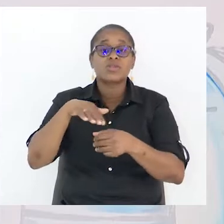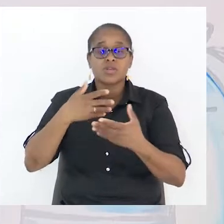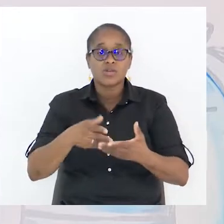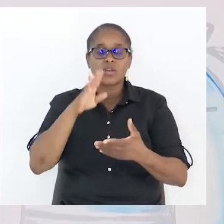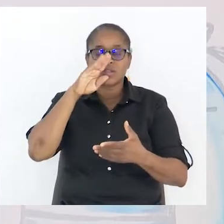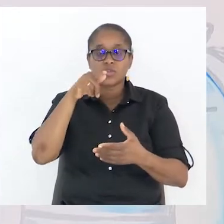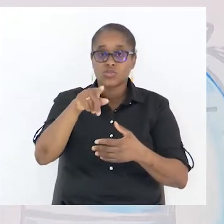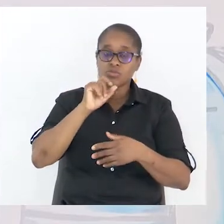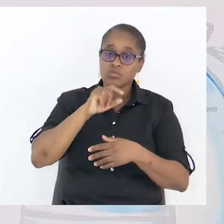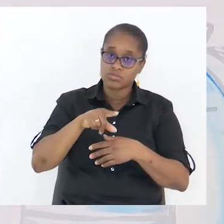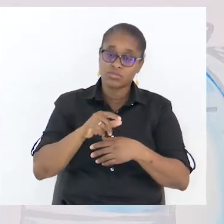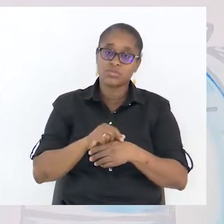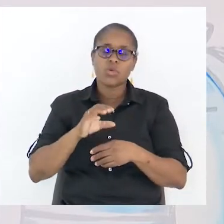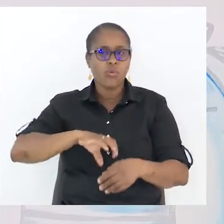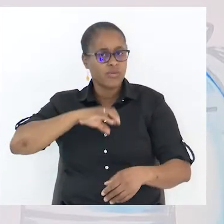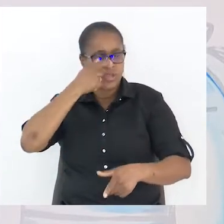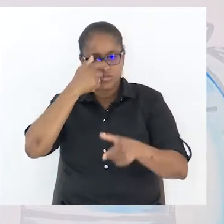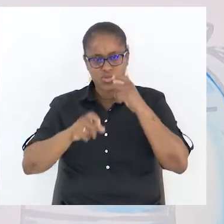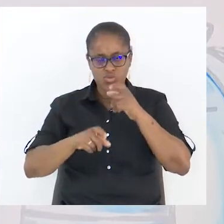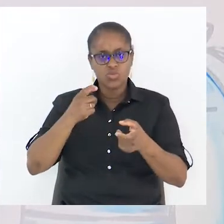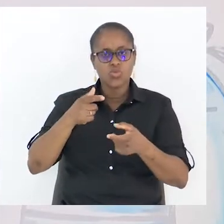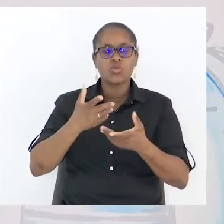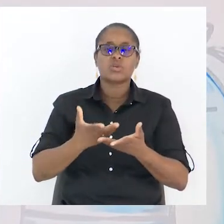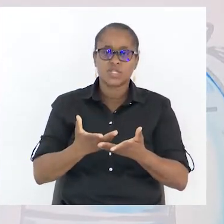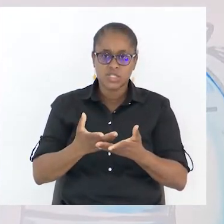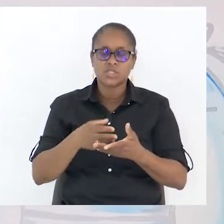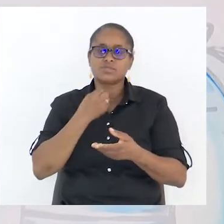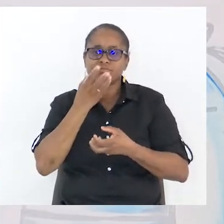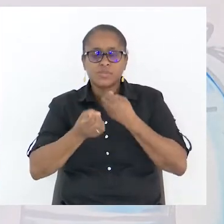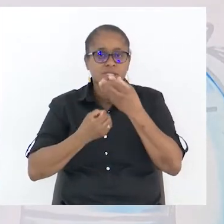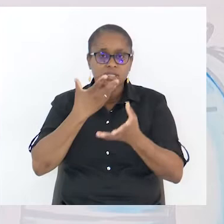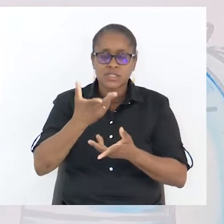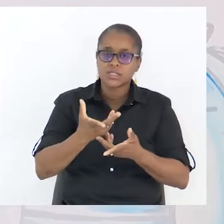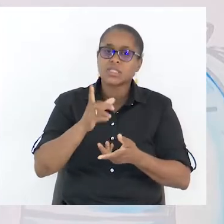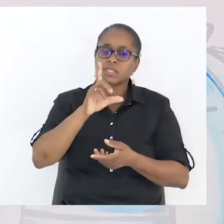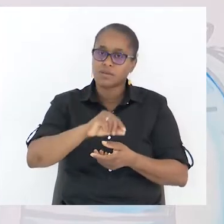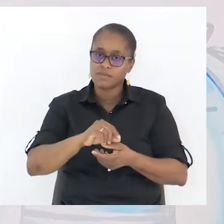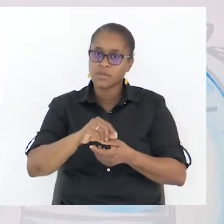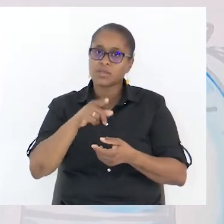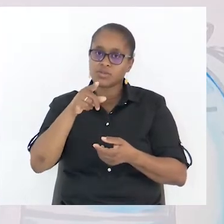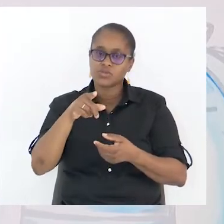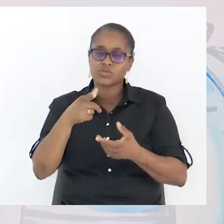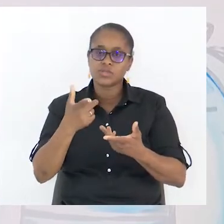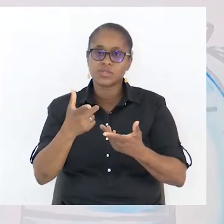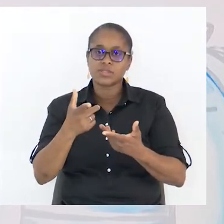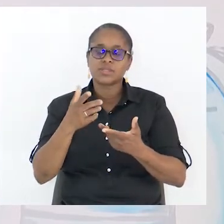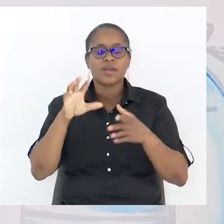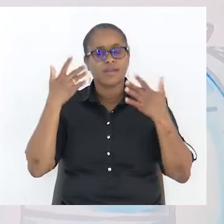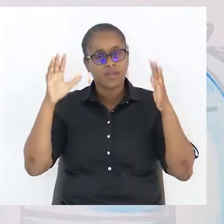argumentos e com as tuas soluções, bravo, fizeste um espetacular texto